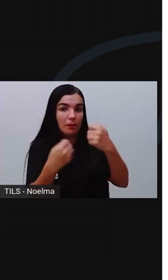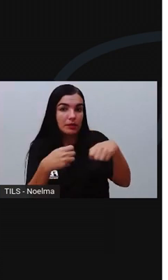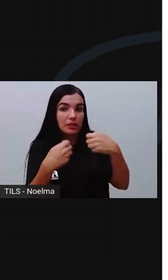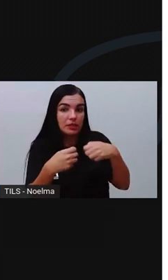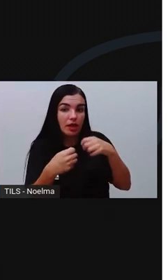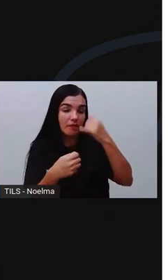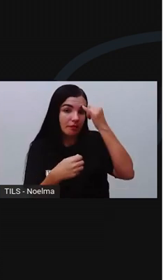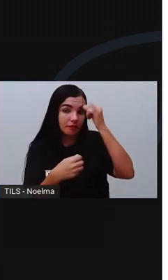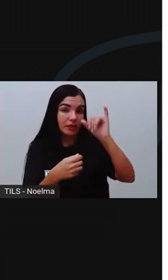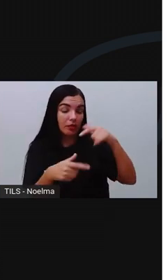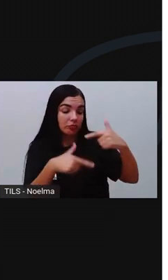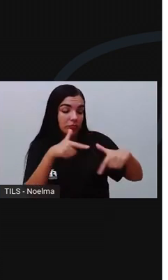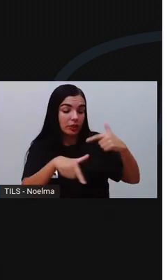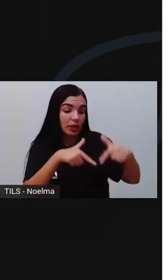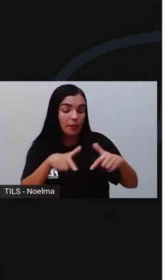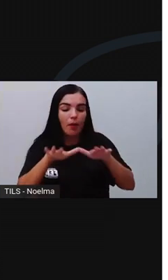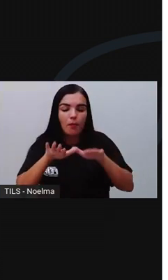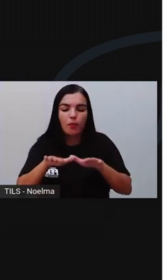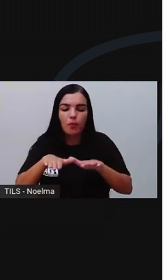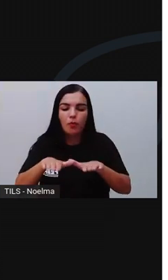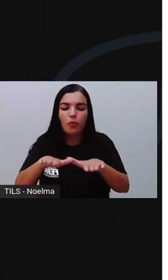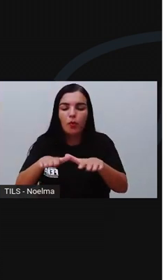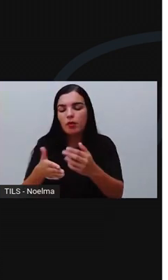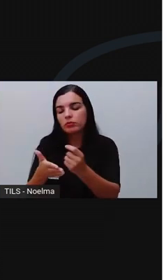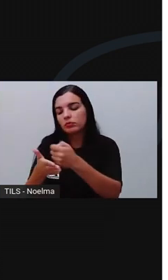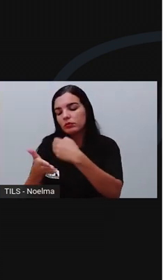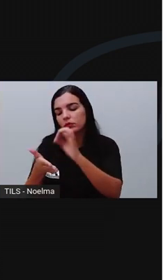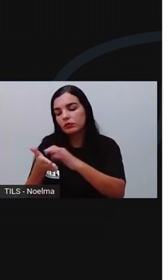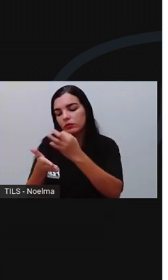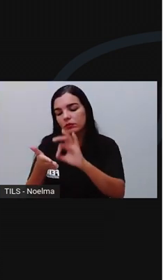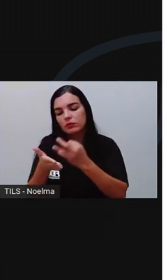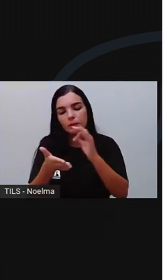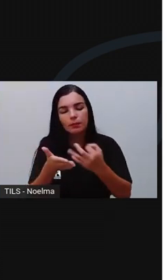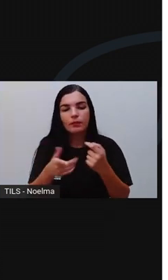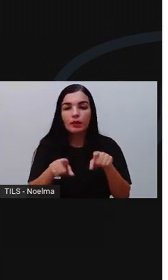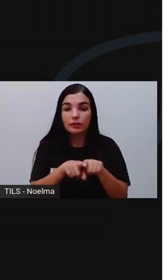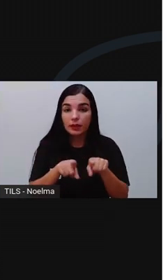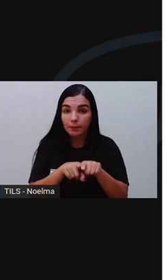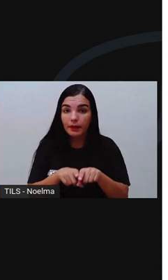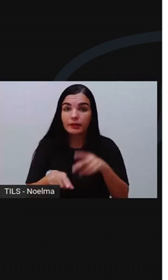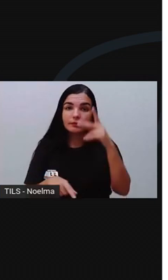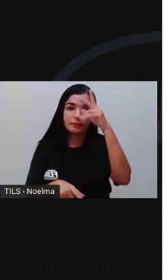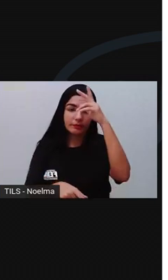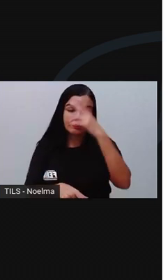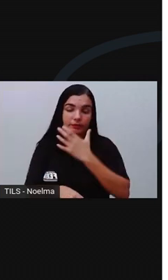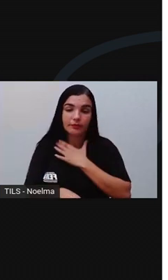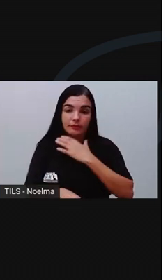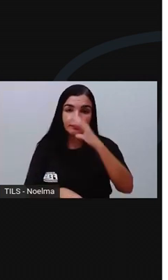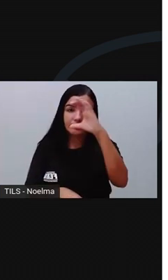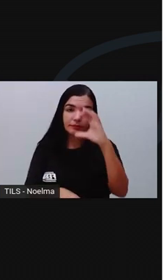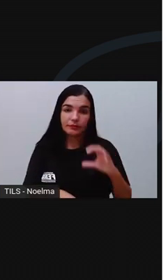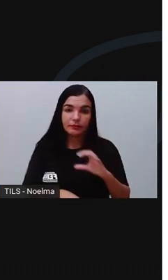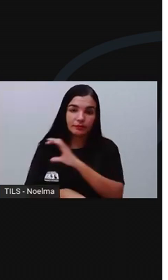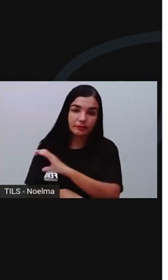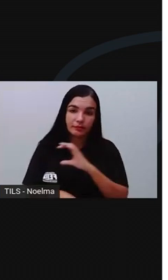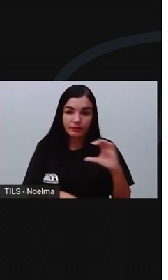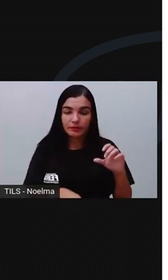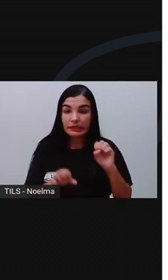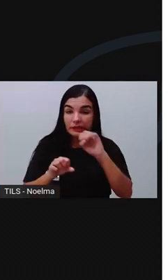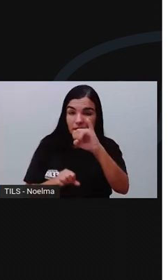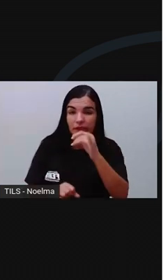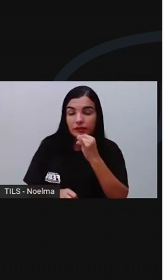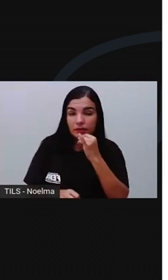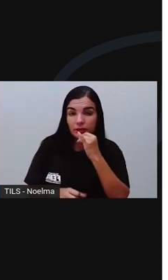doméstico, como costura, bordado e quitandas, e as práticas religiosas. Contudo, na ausência de seus